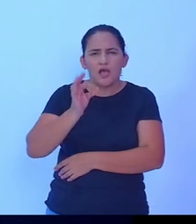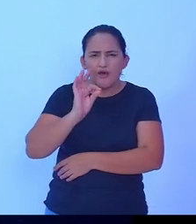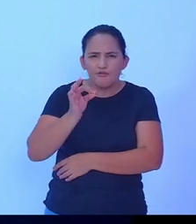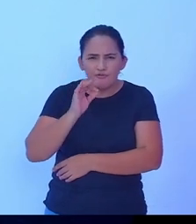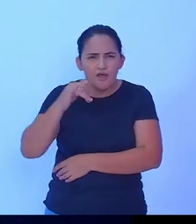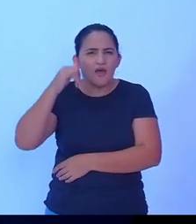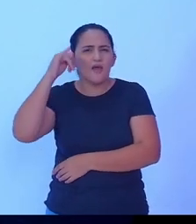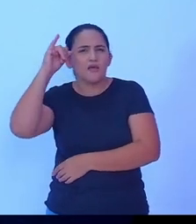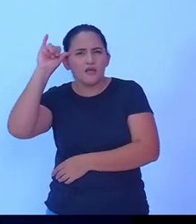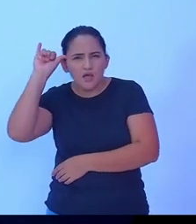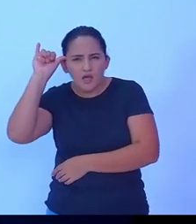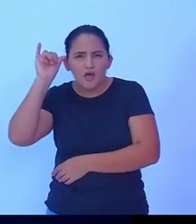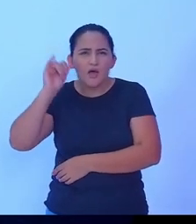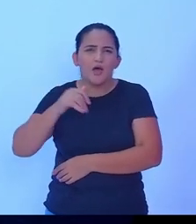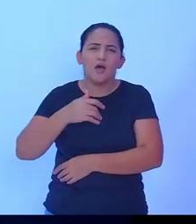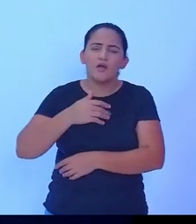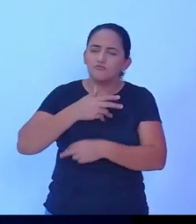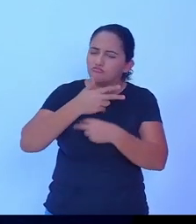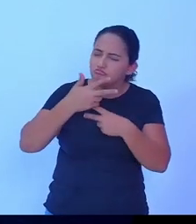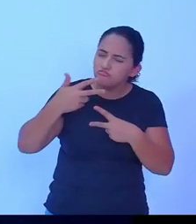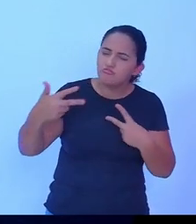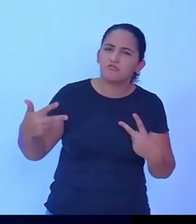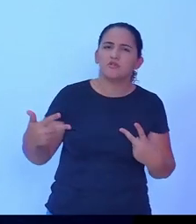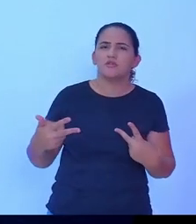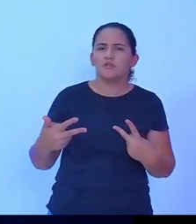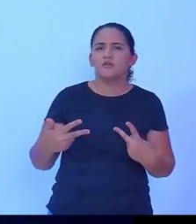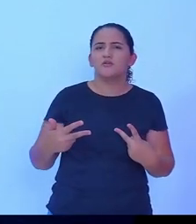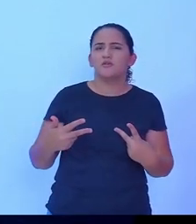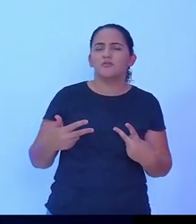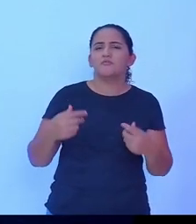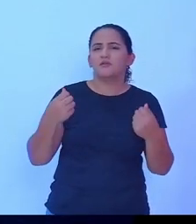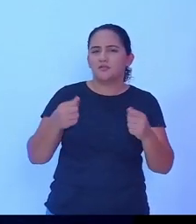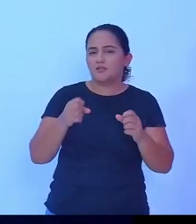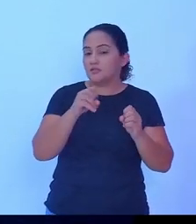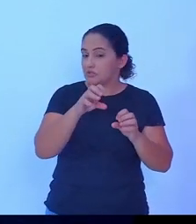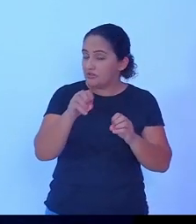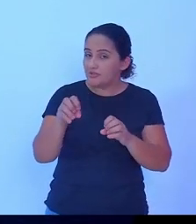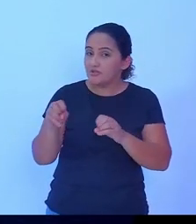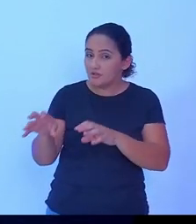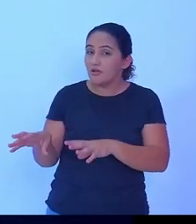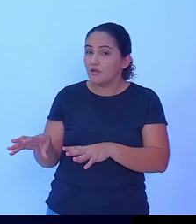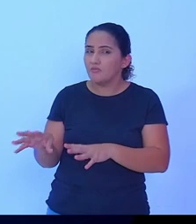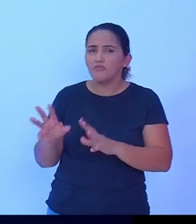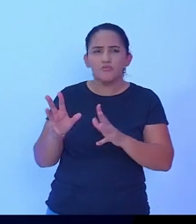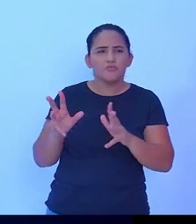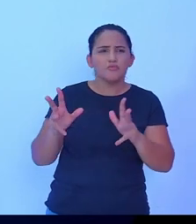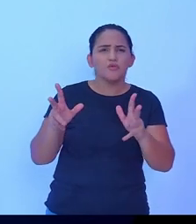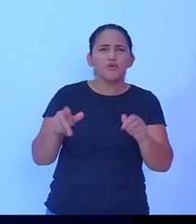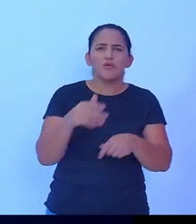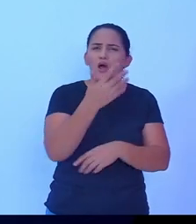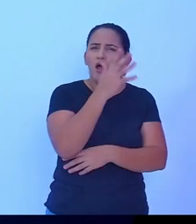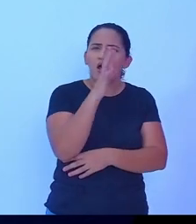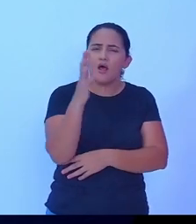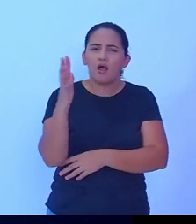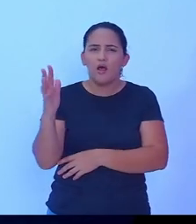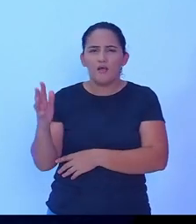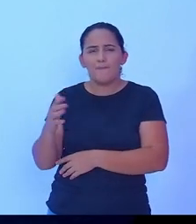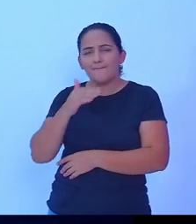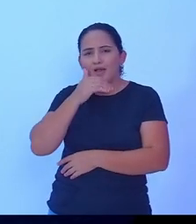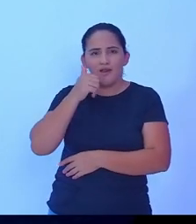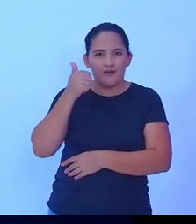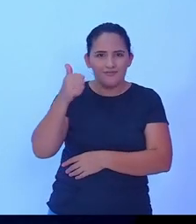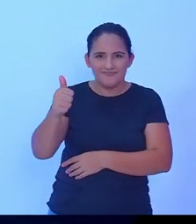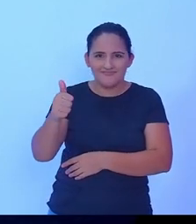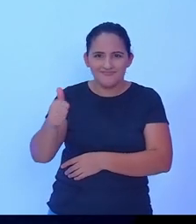e animais então sim a gente tem que se educar cada vez mais para que o meio ambiente também possa ser melhorado